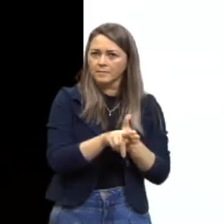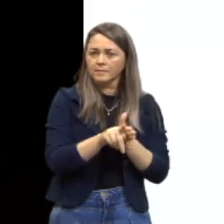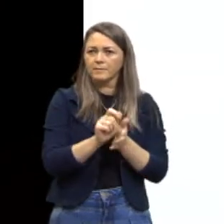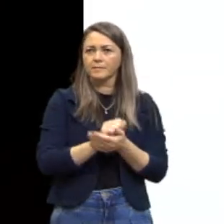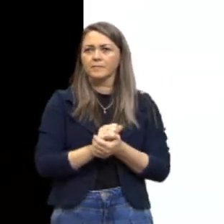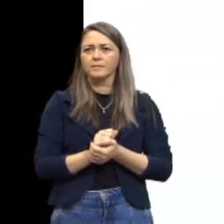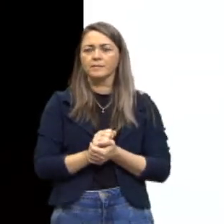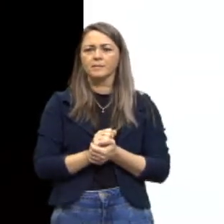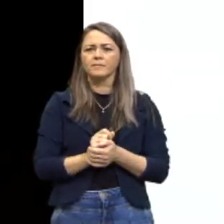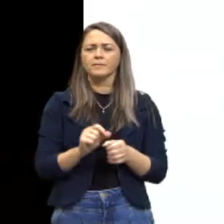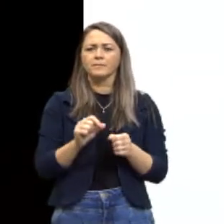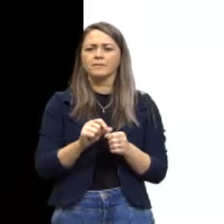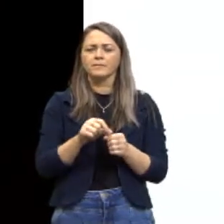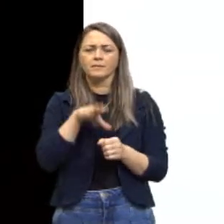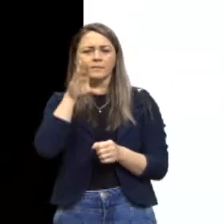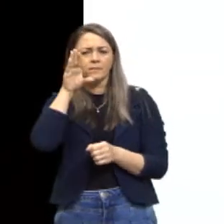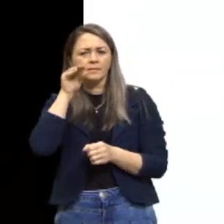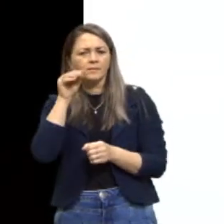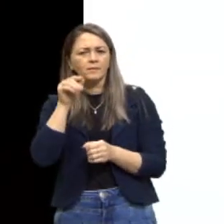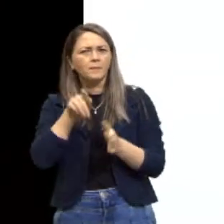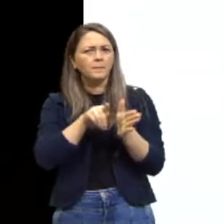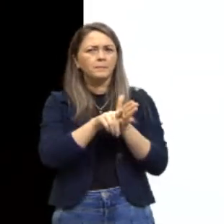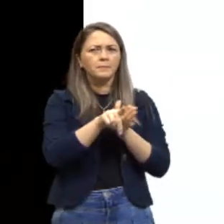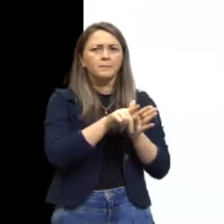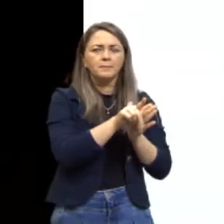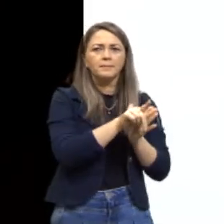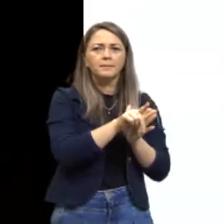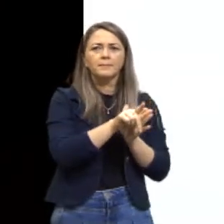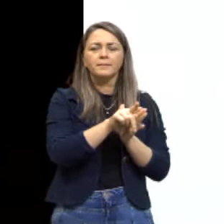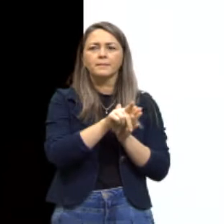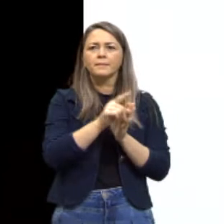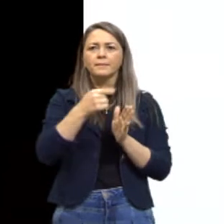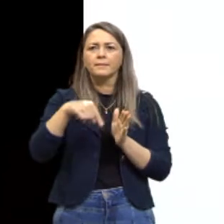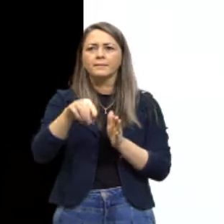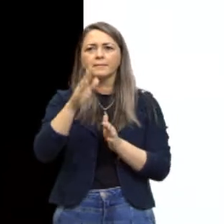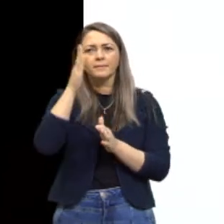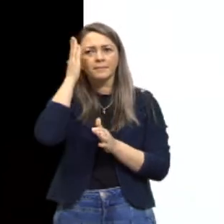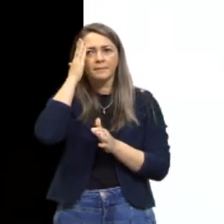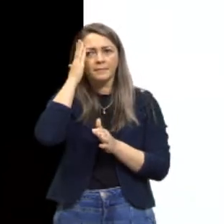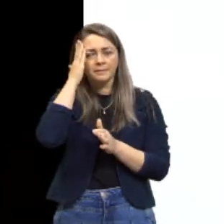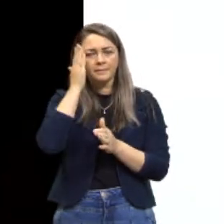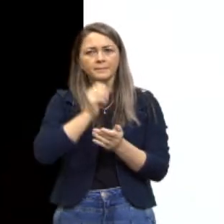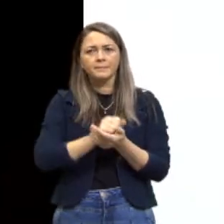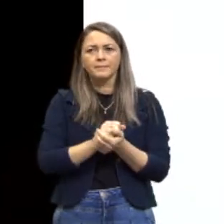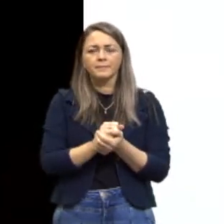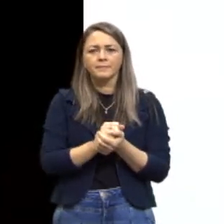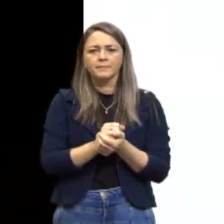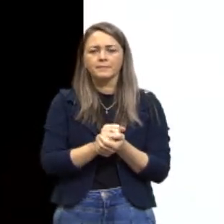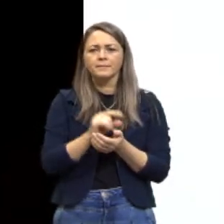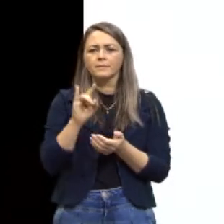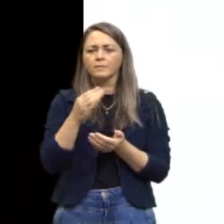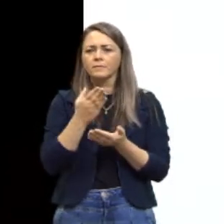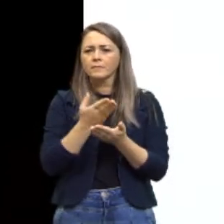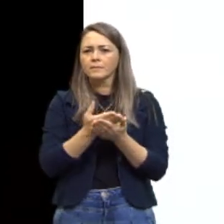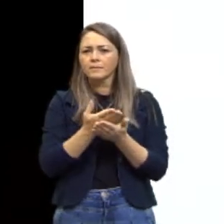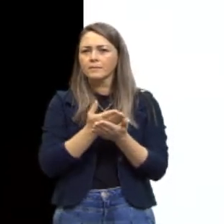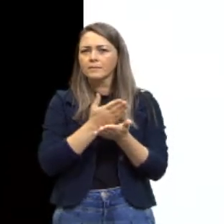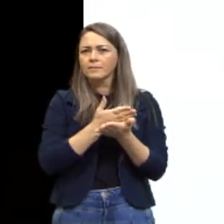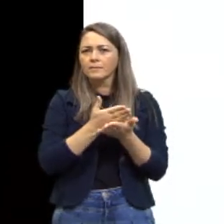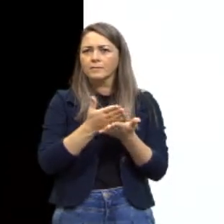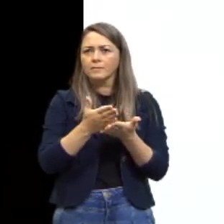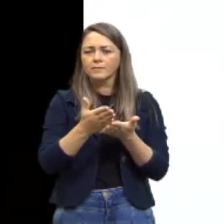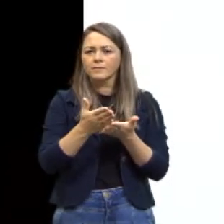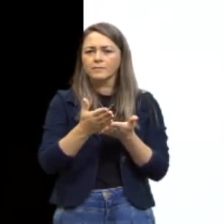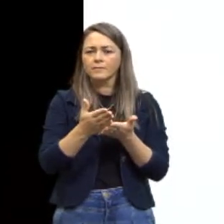um levantamento para vocês também, já para adiantar aqui. Nas nossas últimas aulas, nós começamos